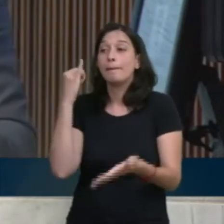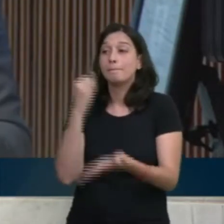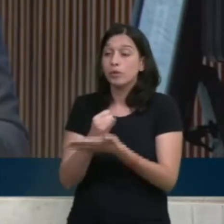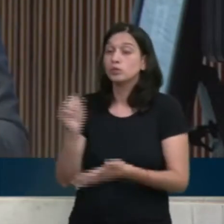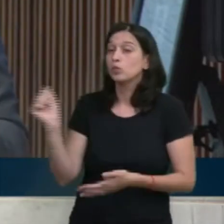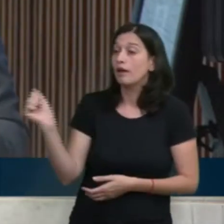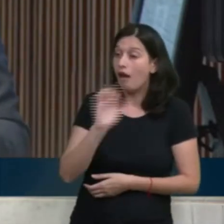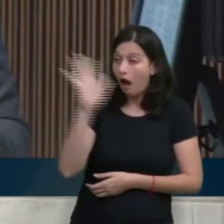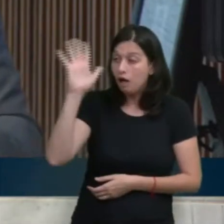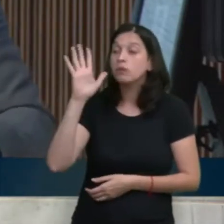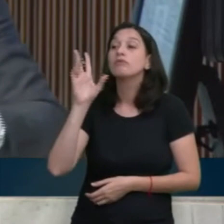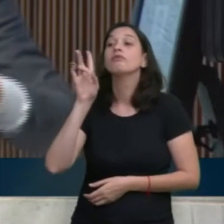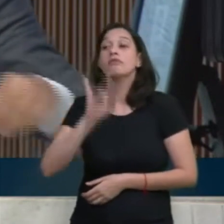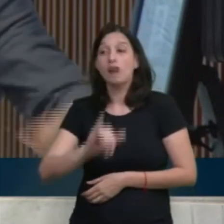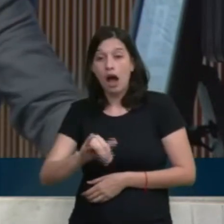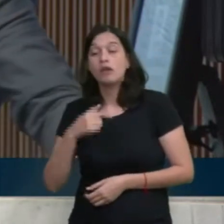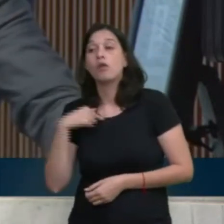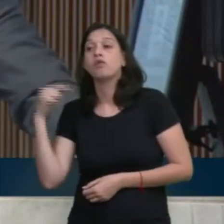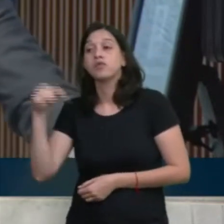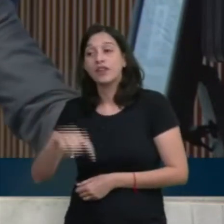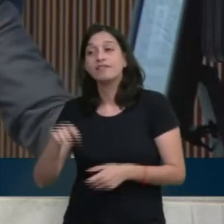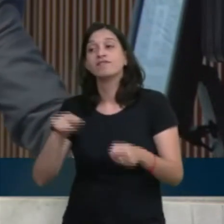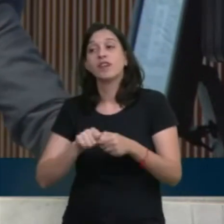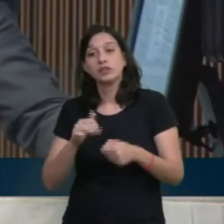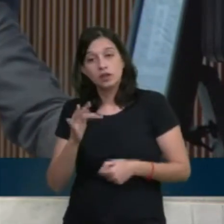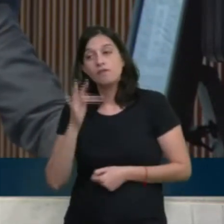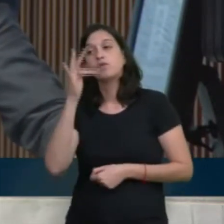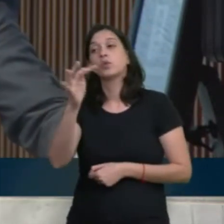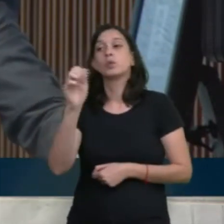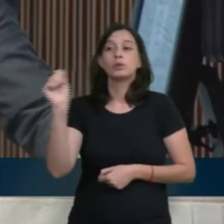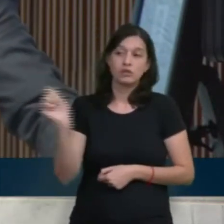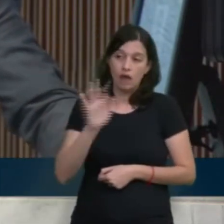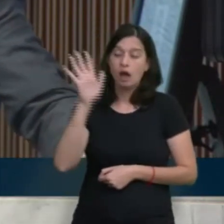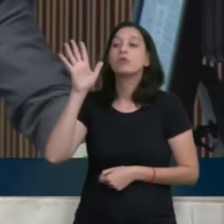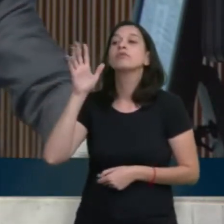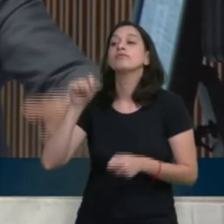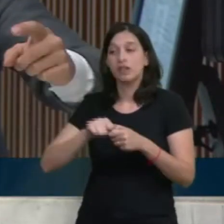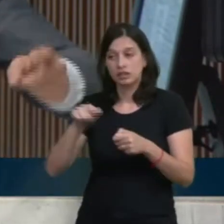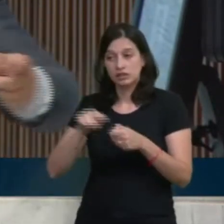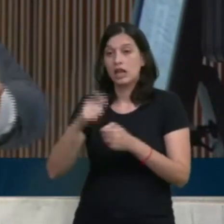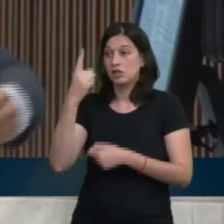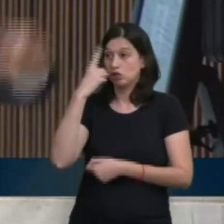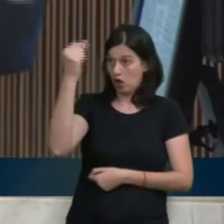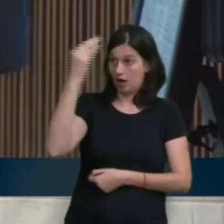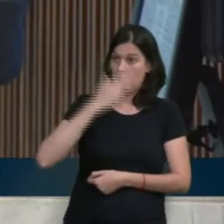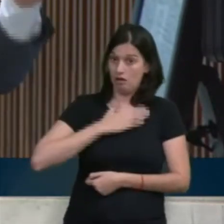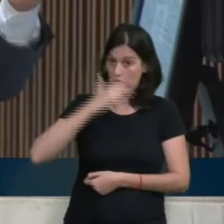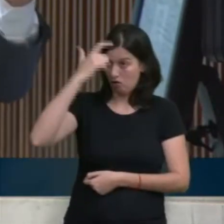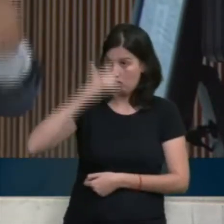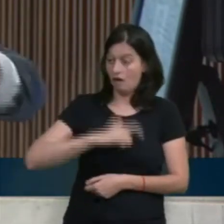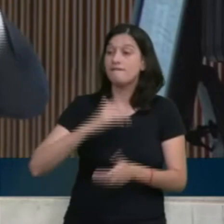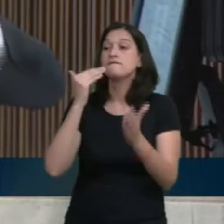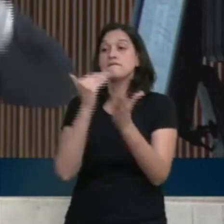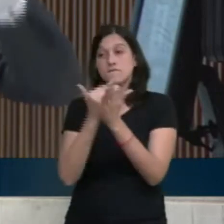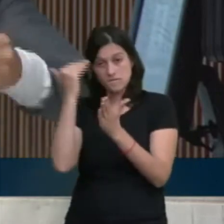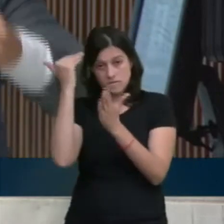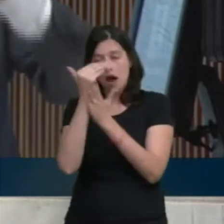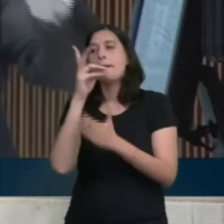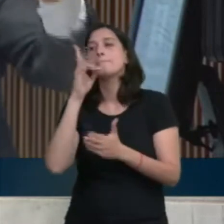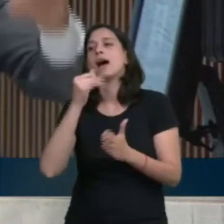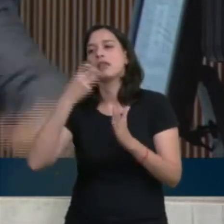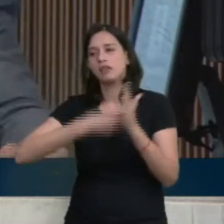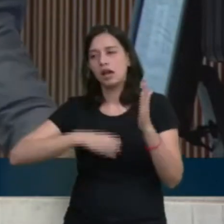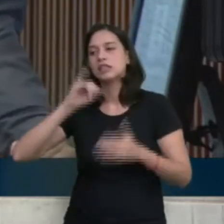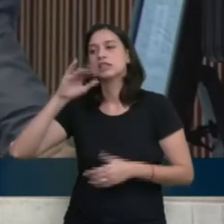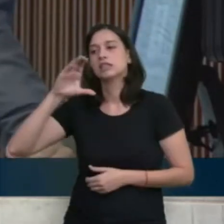Eu vim aqui para aumentar o imposto. No ano que vem eu vou me eleger e vou aumentar o ICMS e vou tornar o ICMS mais caro do